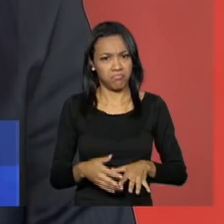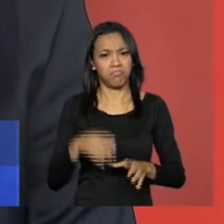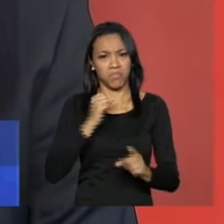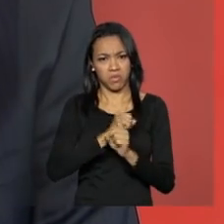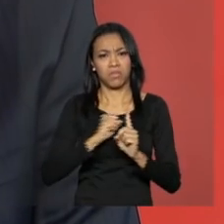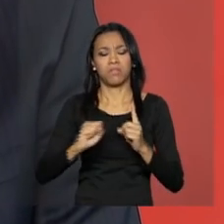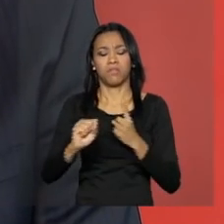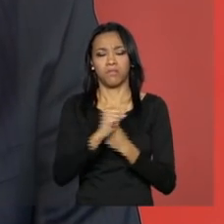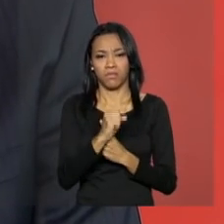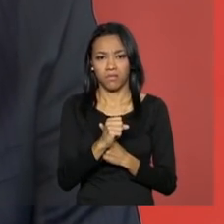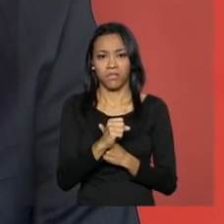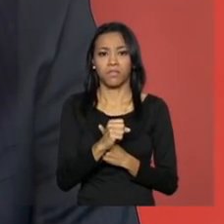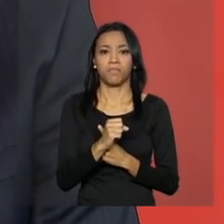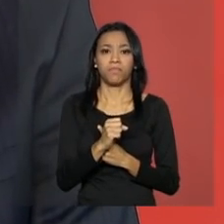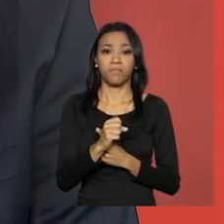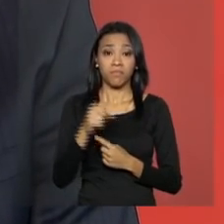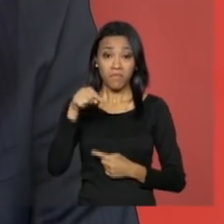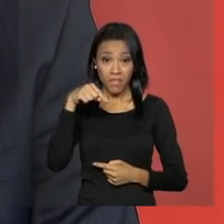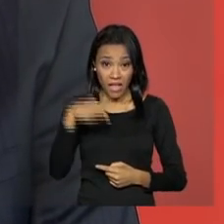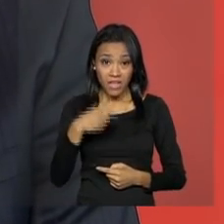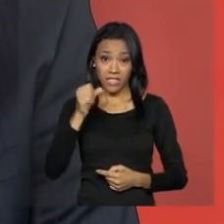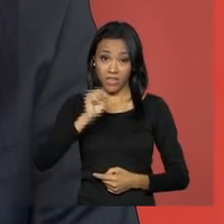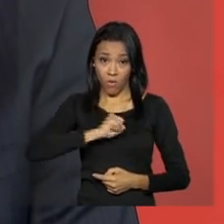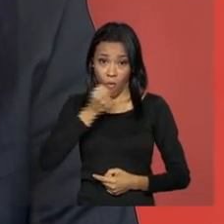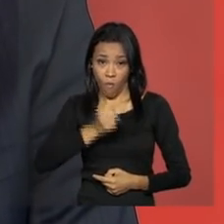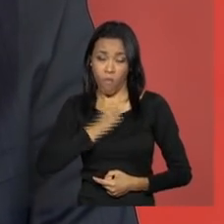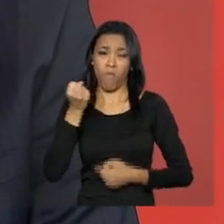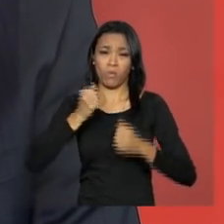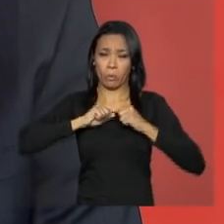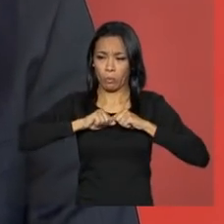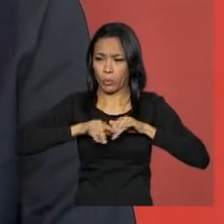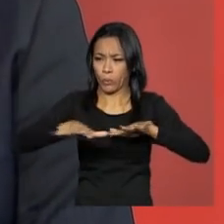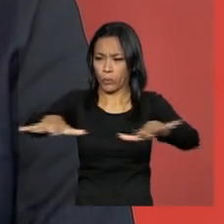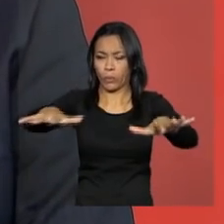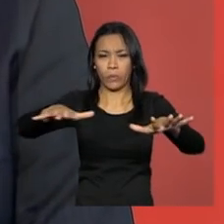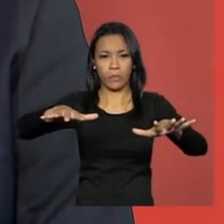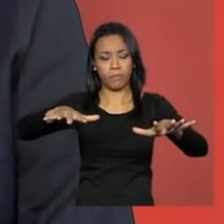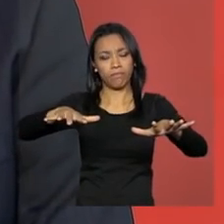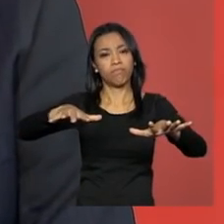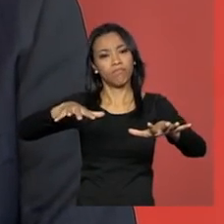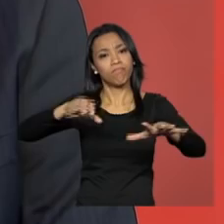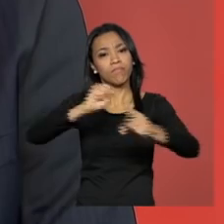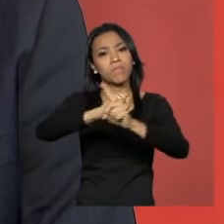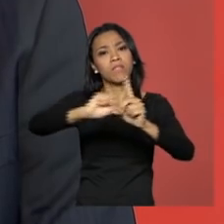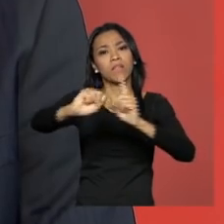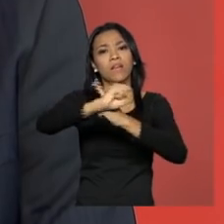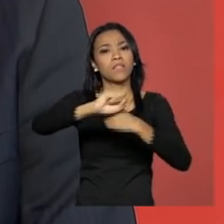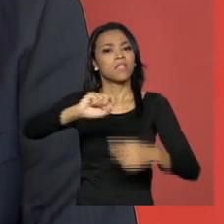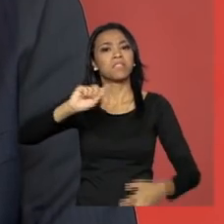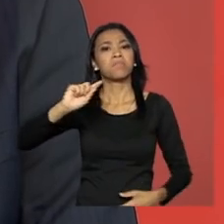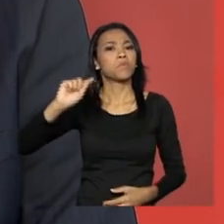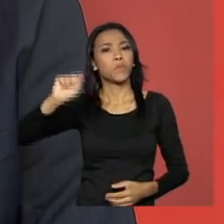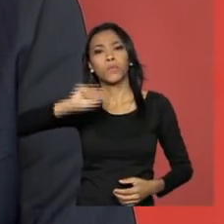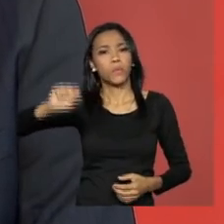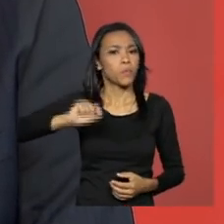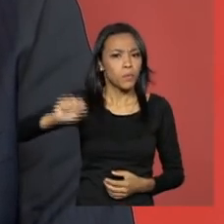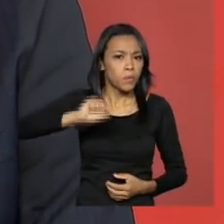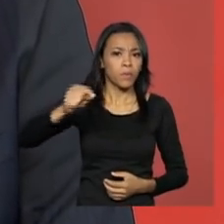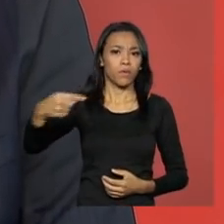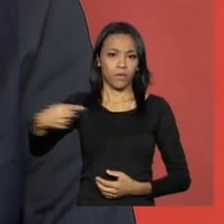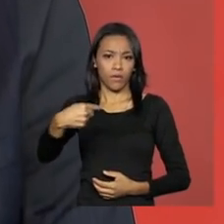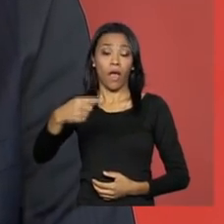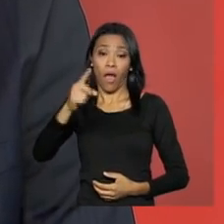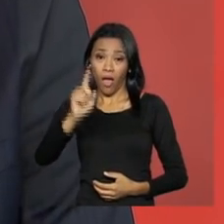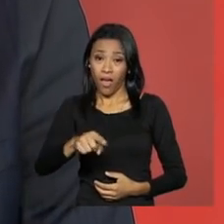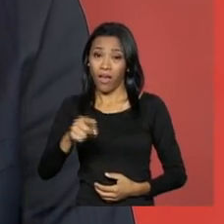sociedade. Essa onda de ódio não diz respeito necessariamente à percepção